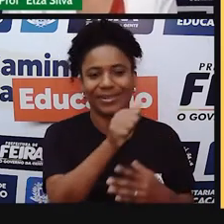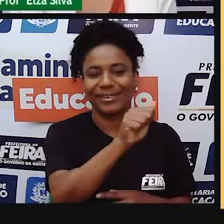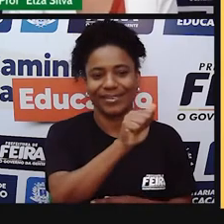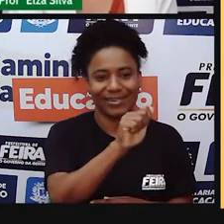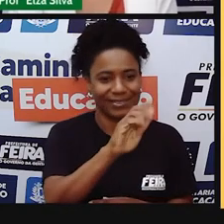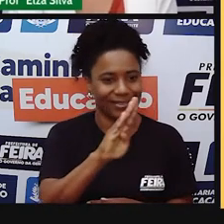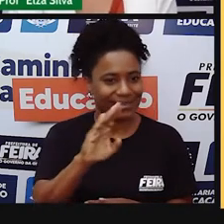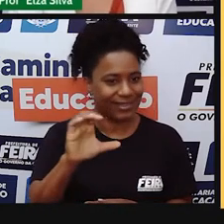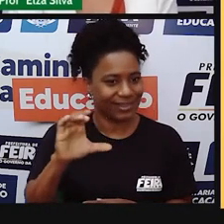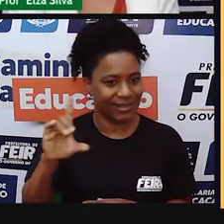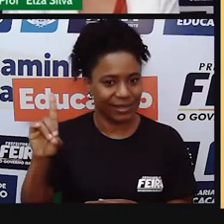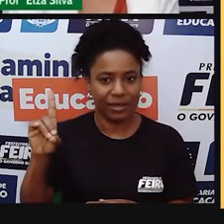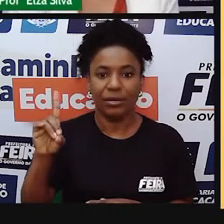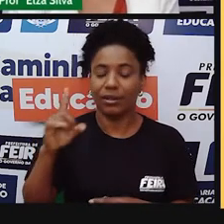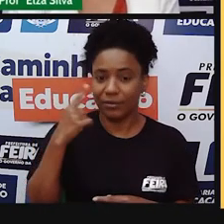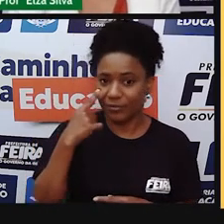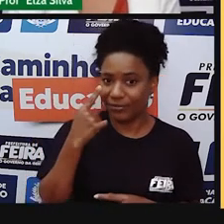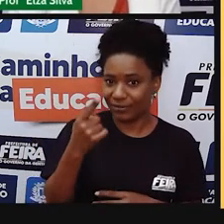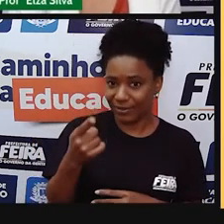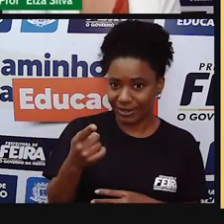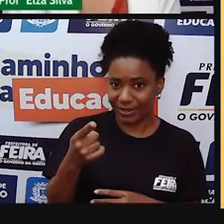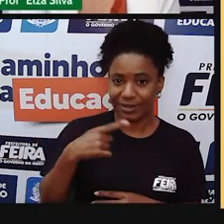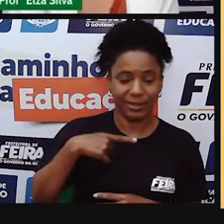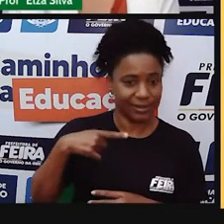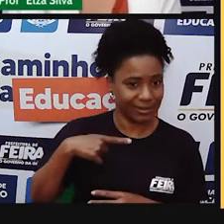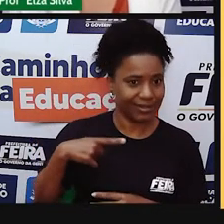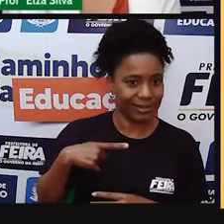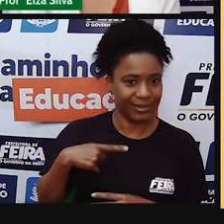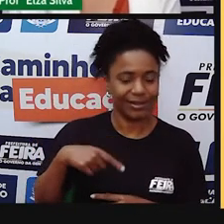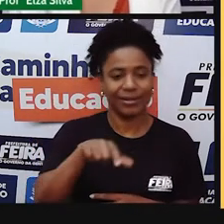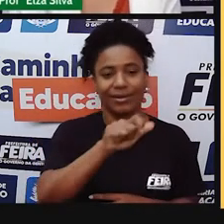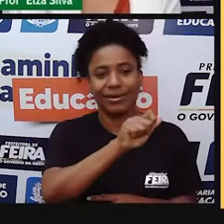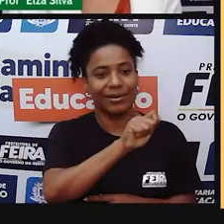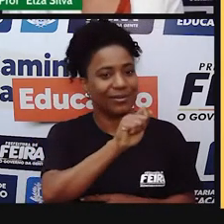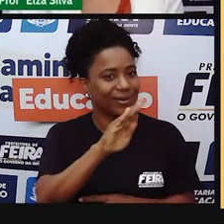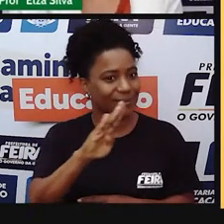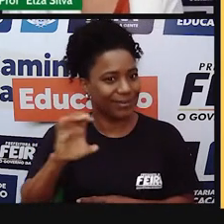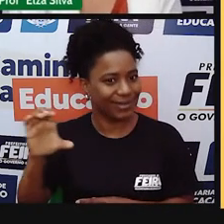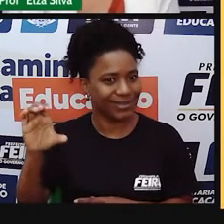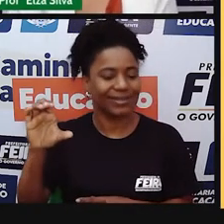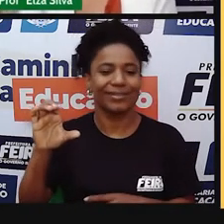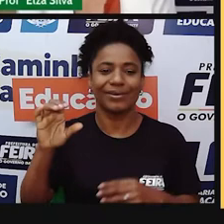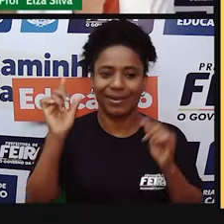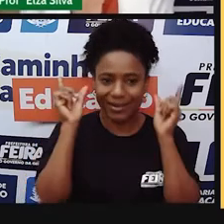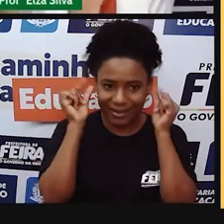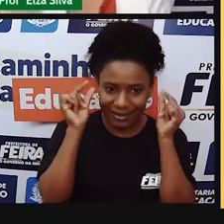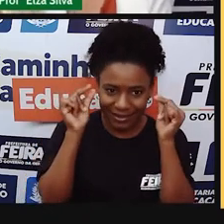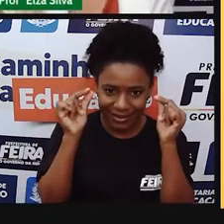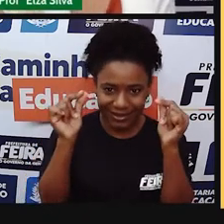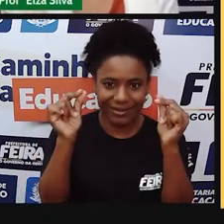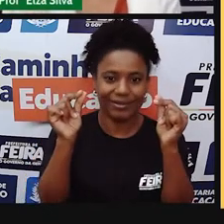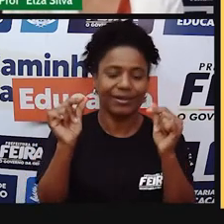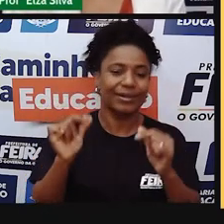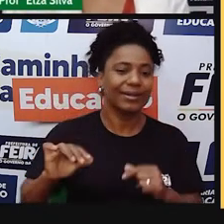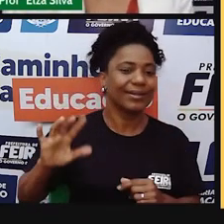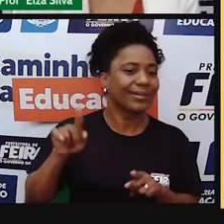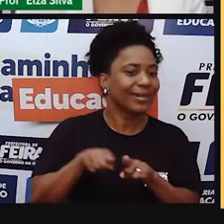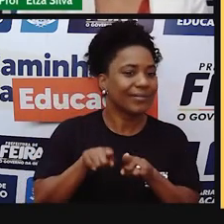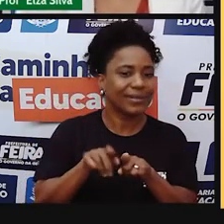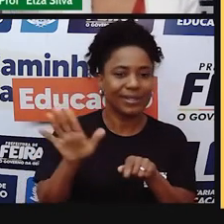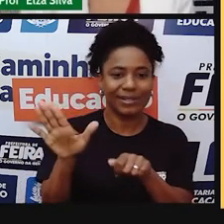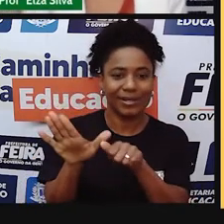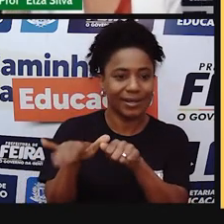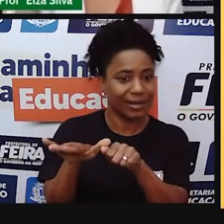o alfabeto grego. Surgiram, por exemplo, também a pena, que era a caneta de tempos atrás.